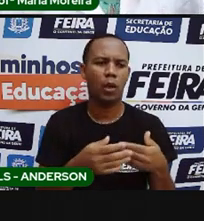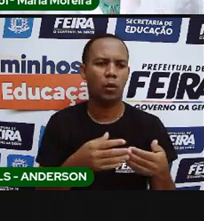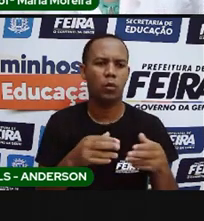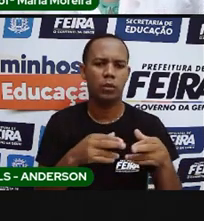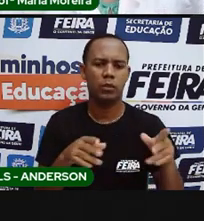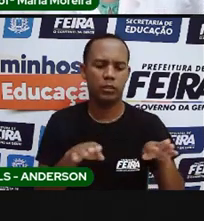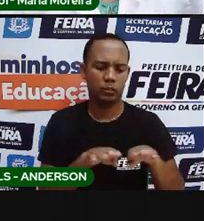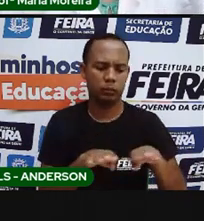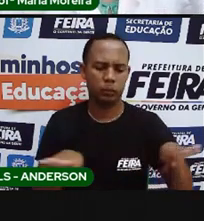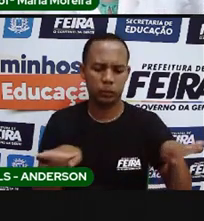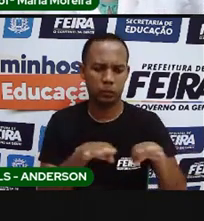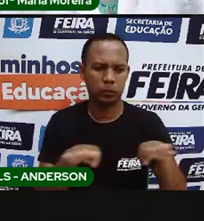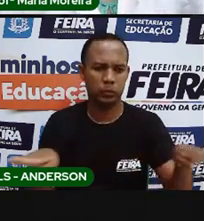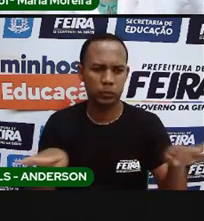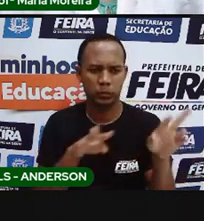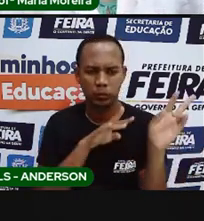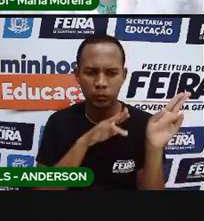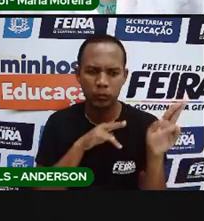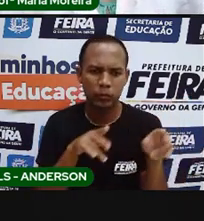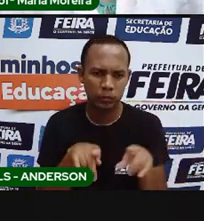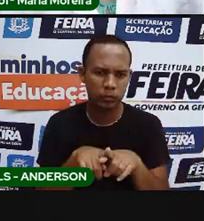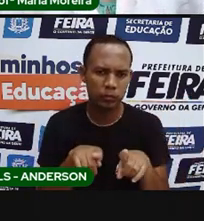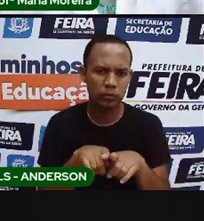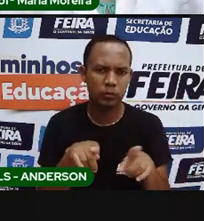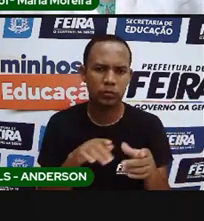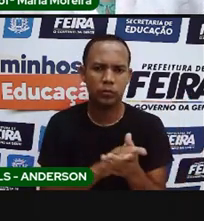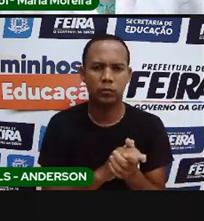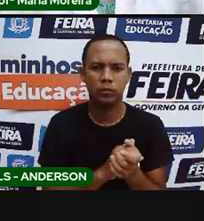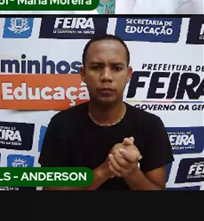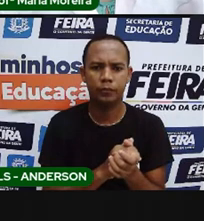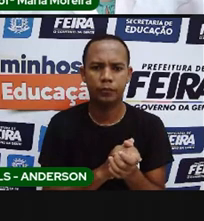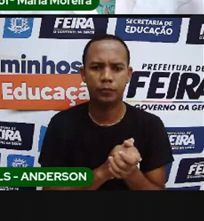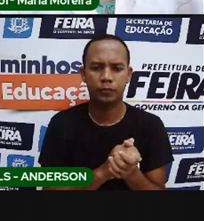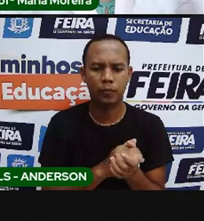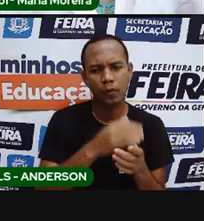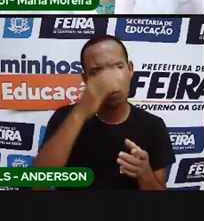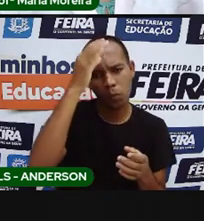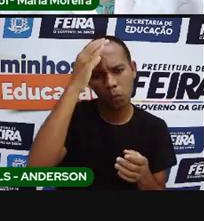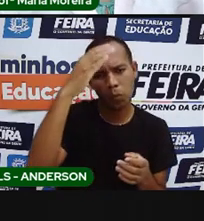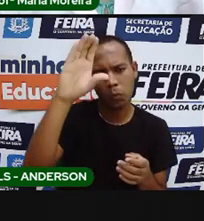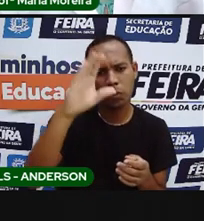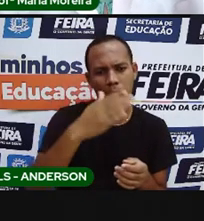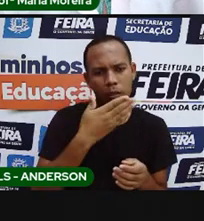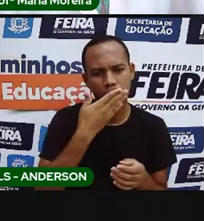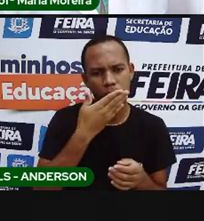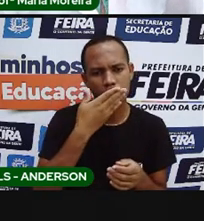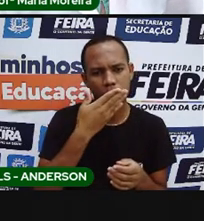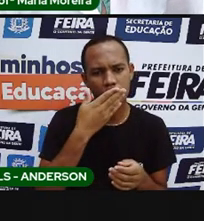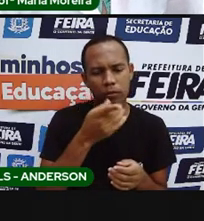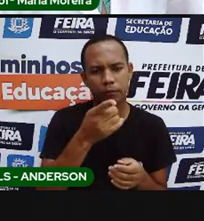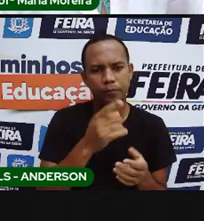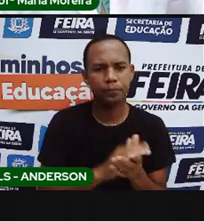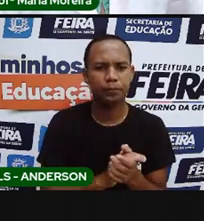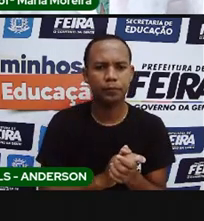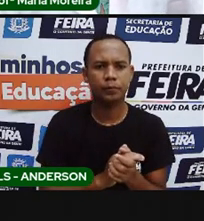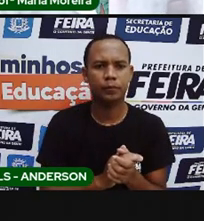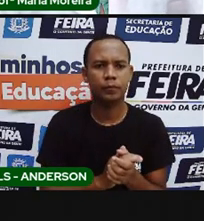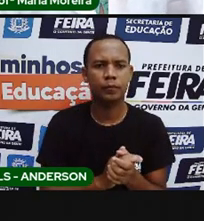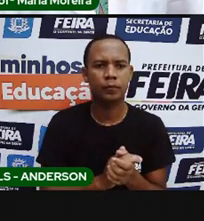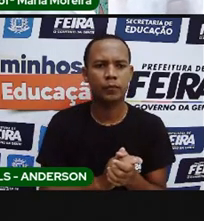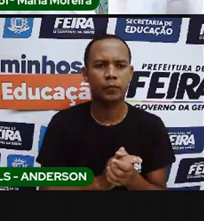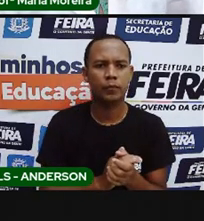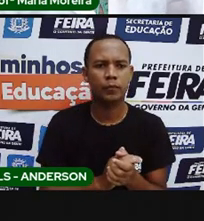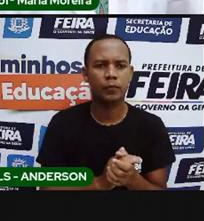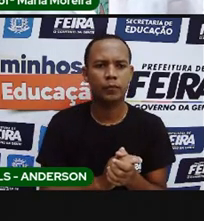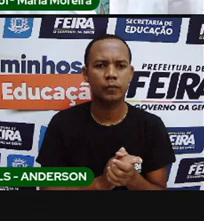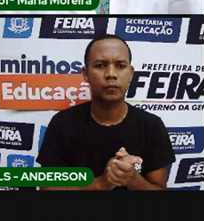esteiras, né? Que também é uma característica que a gente... É costume que a gente adotou dos indígenas. Grande parte dos povos